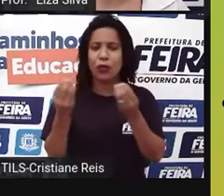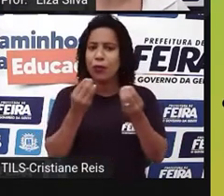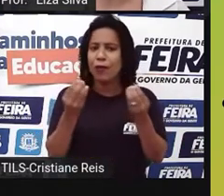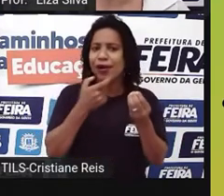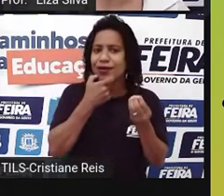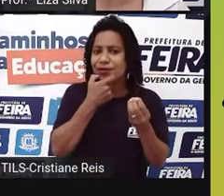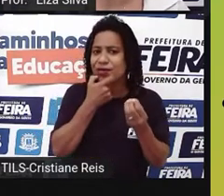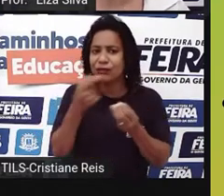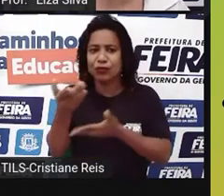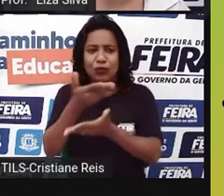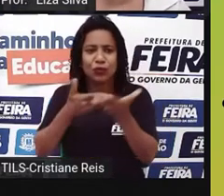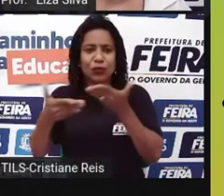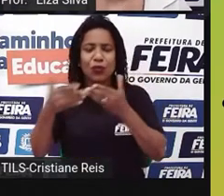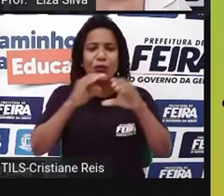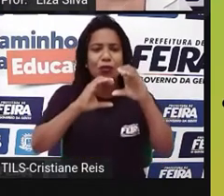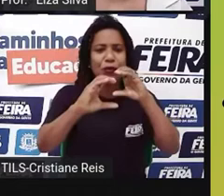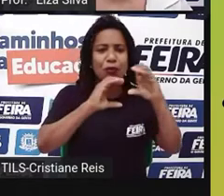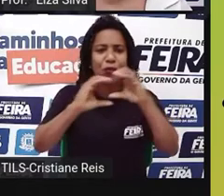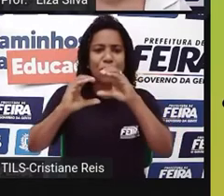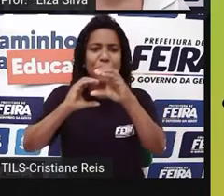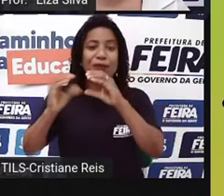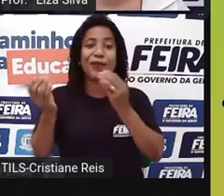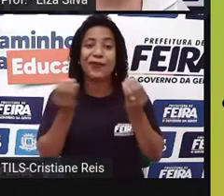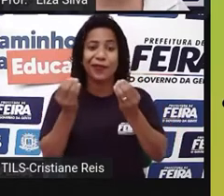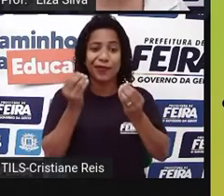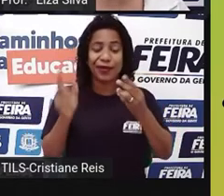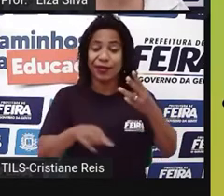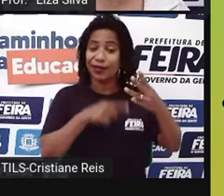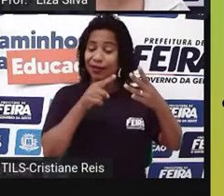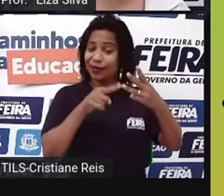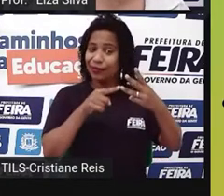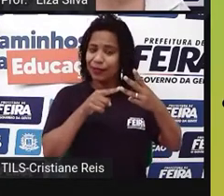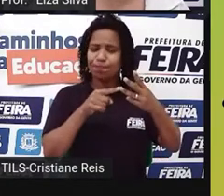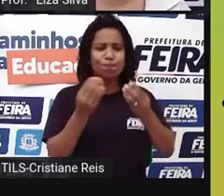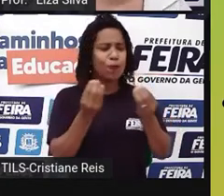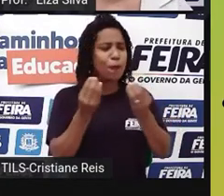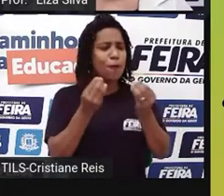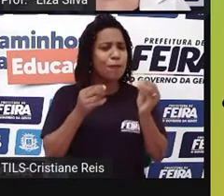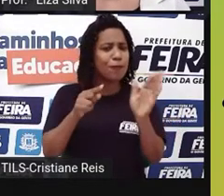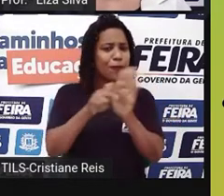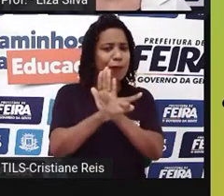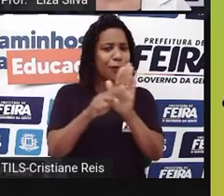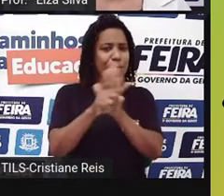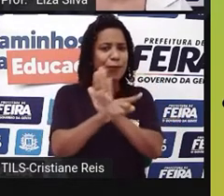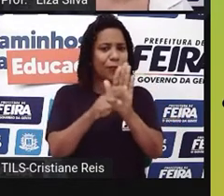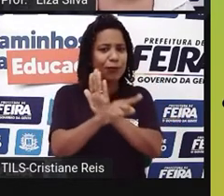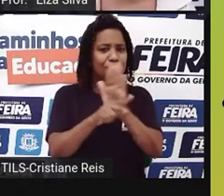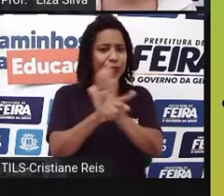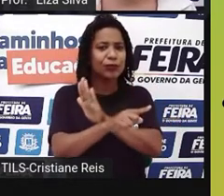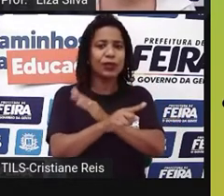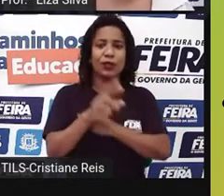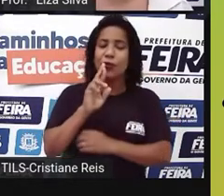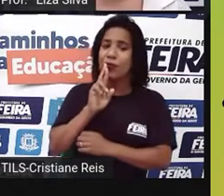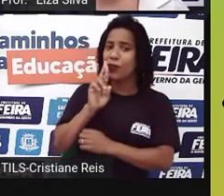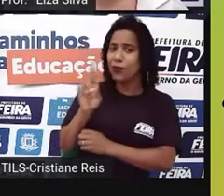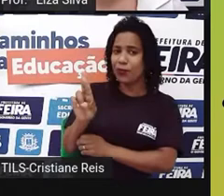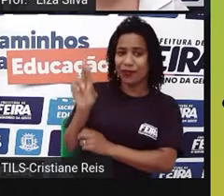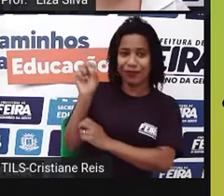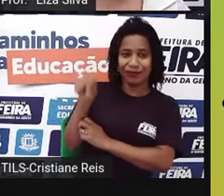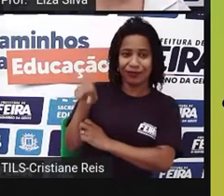convívio social. E elaborar perguntas com respostas que podem ser